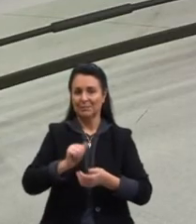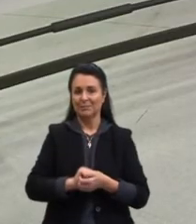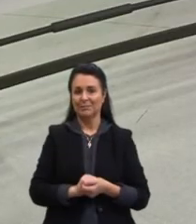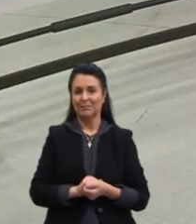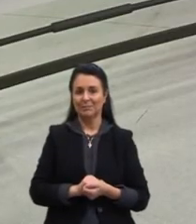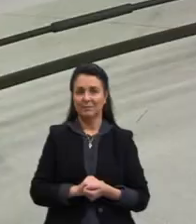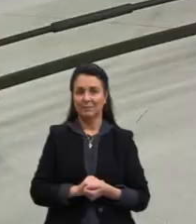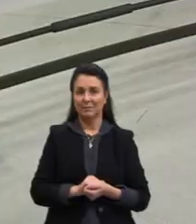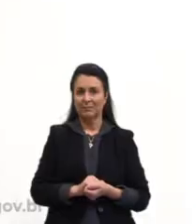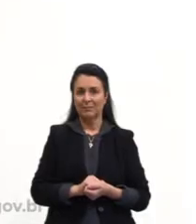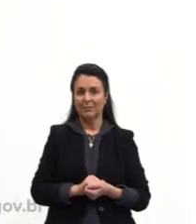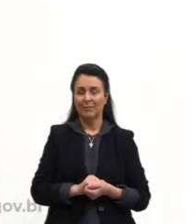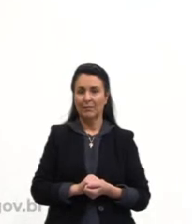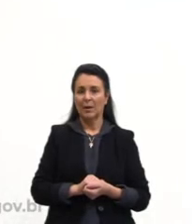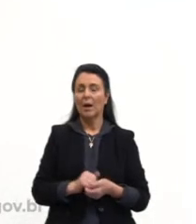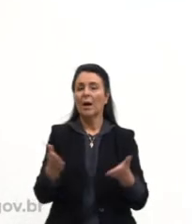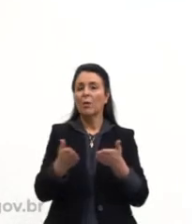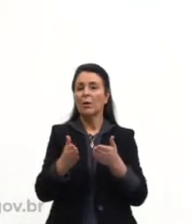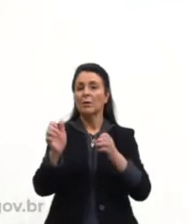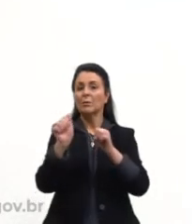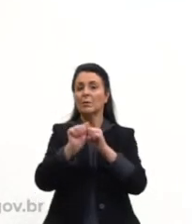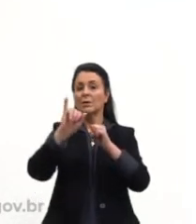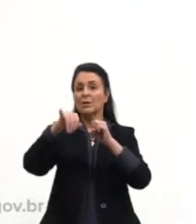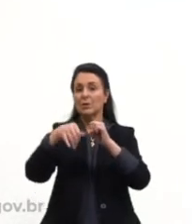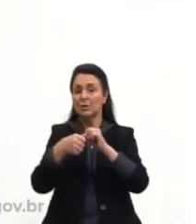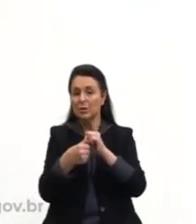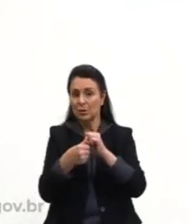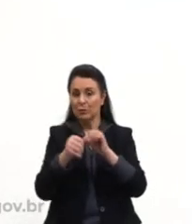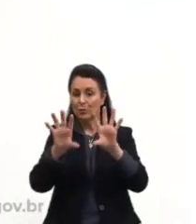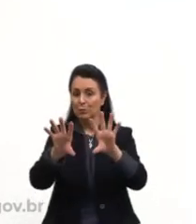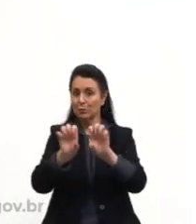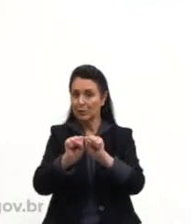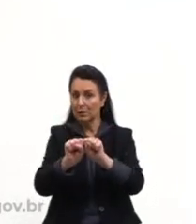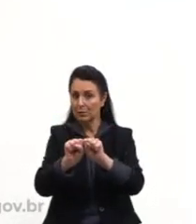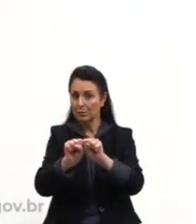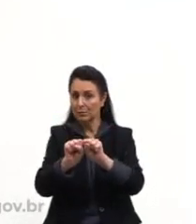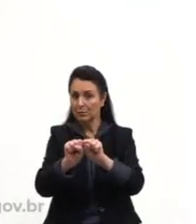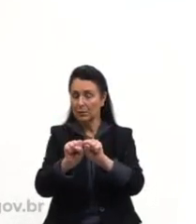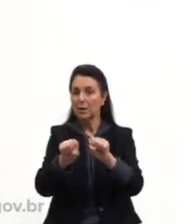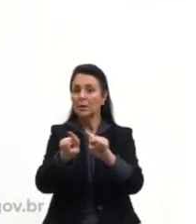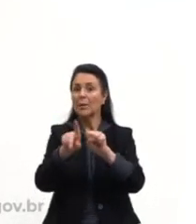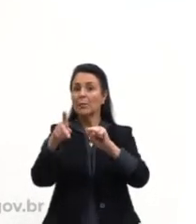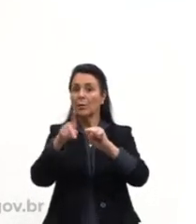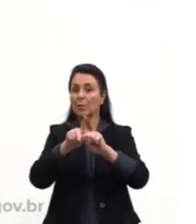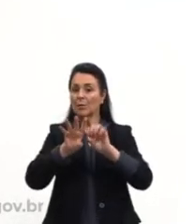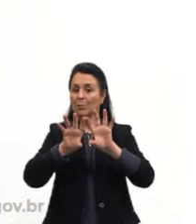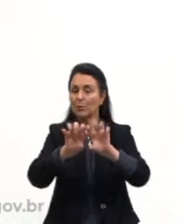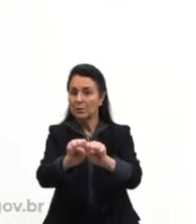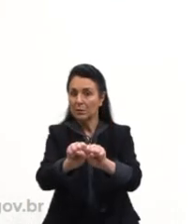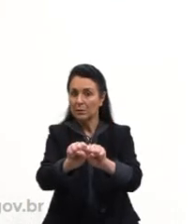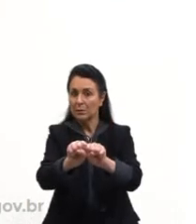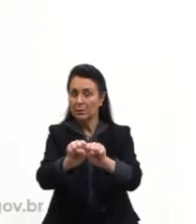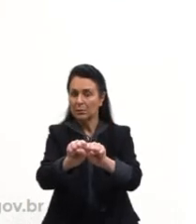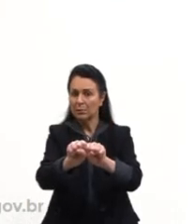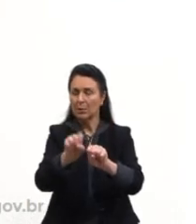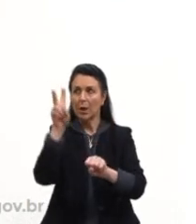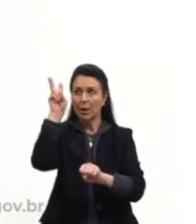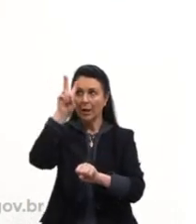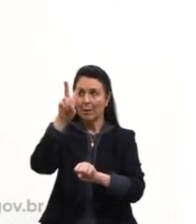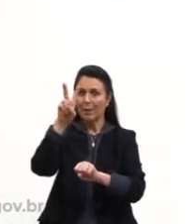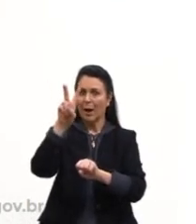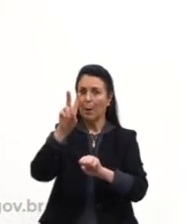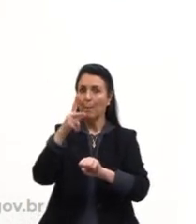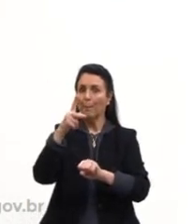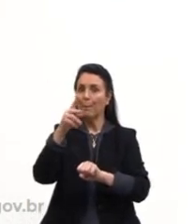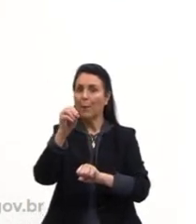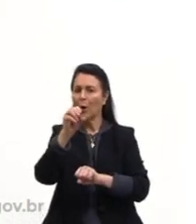prova de vocês. Adjetivos possessivos. Adjetivos possessivos e pronomes possessivos. Possessivo nos lembra a ideia de posse do